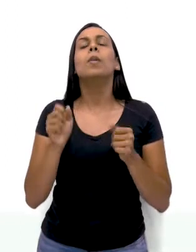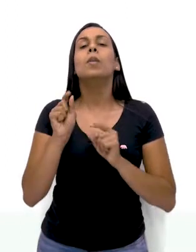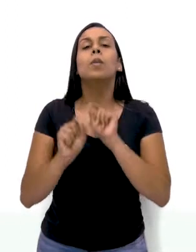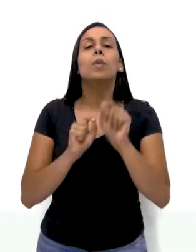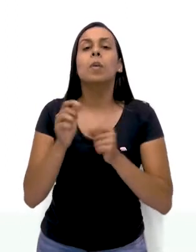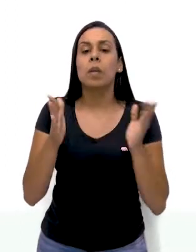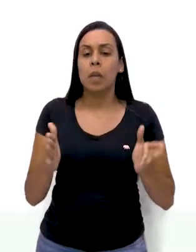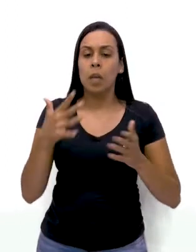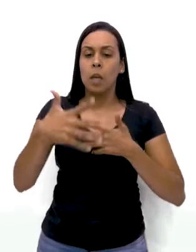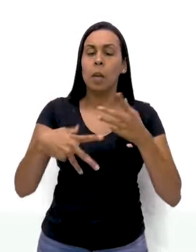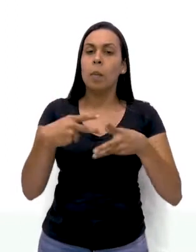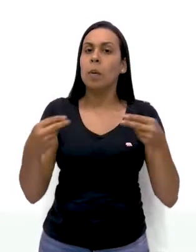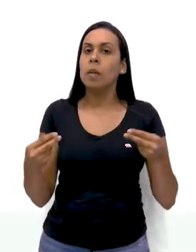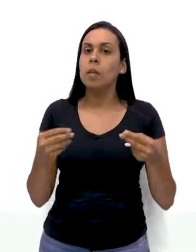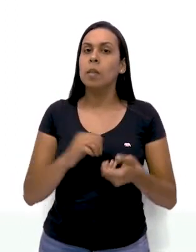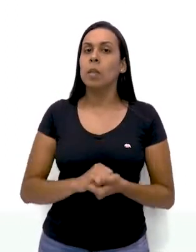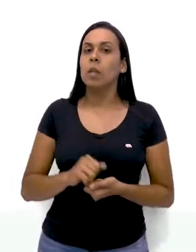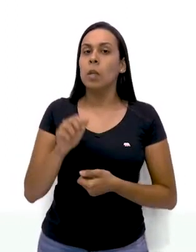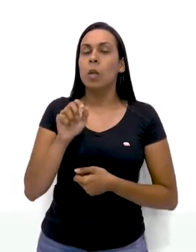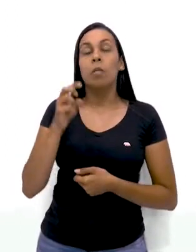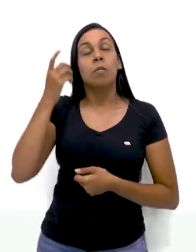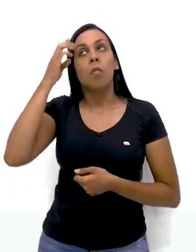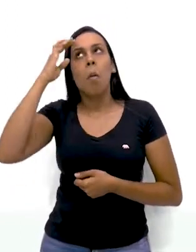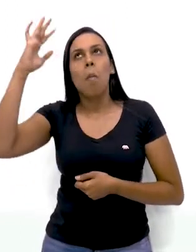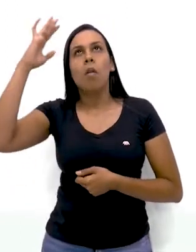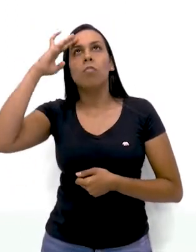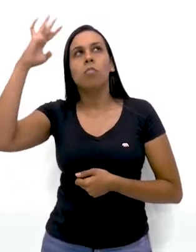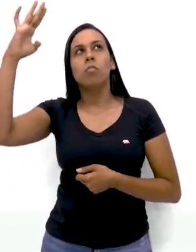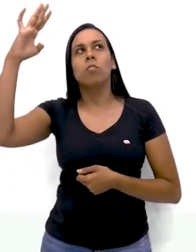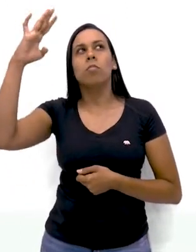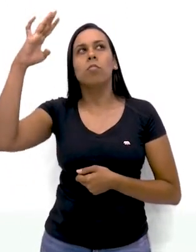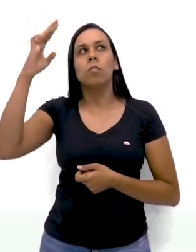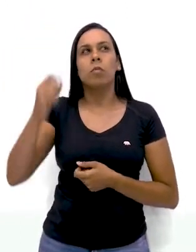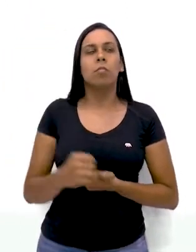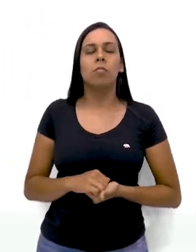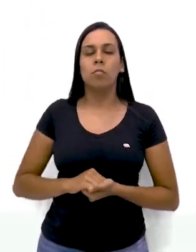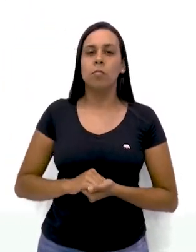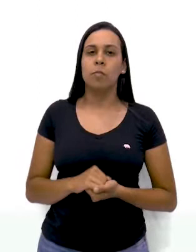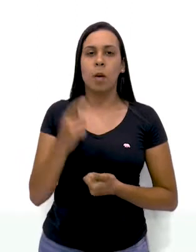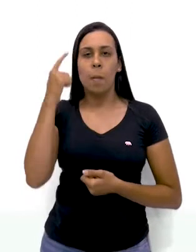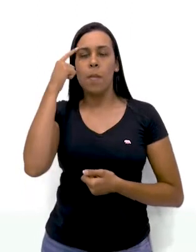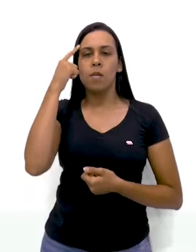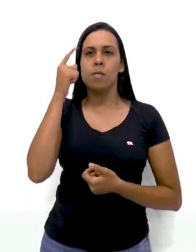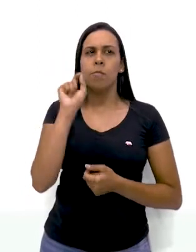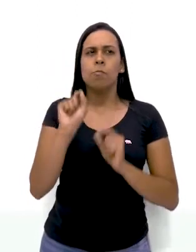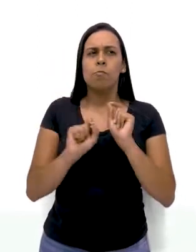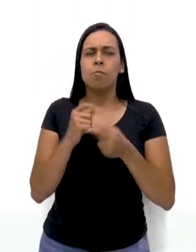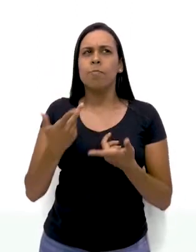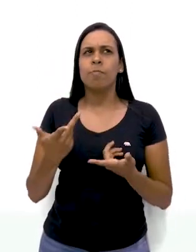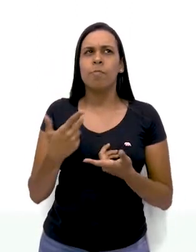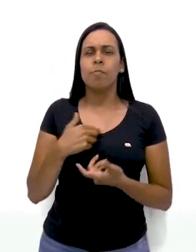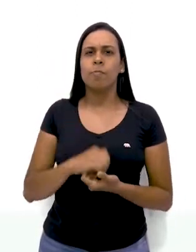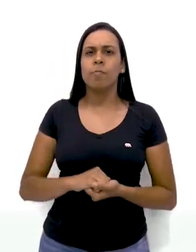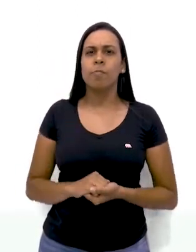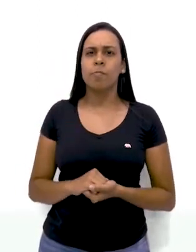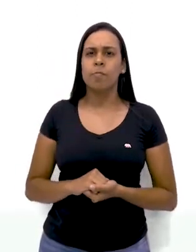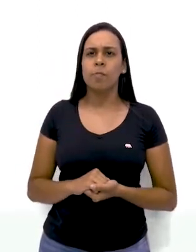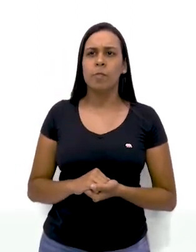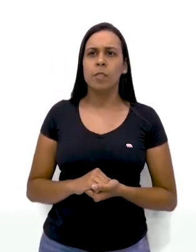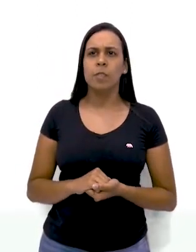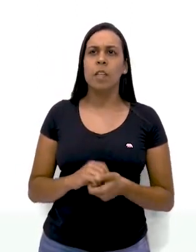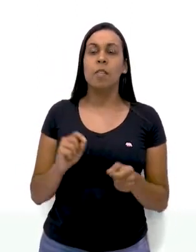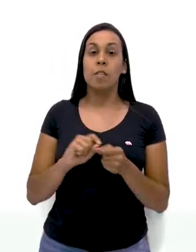presente a ele? Use sua imaginação e criatividade e faça mais quatro